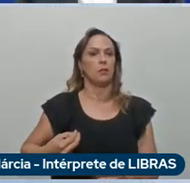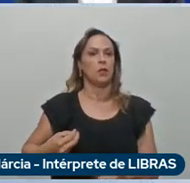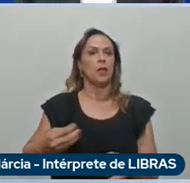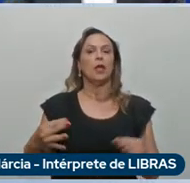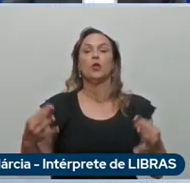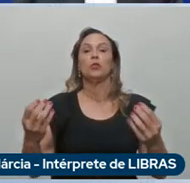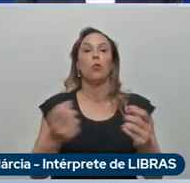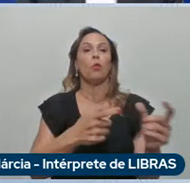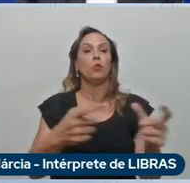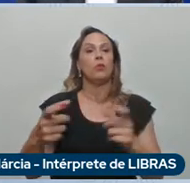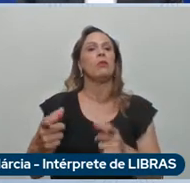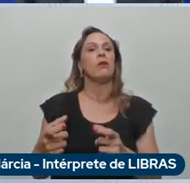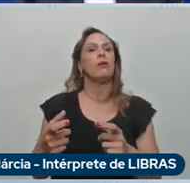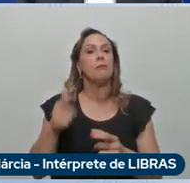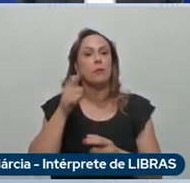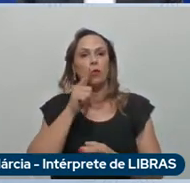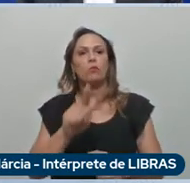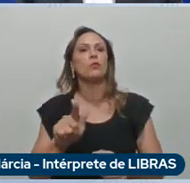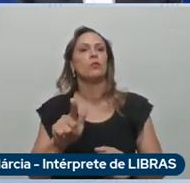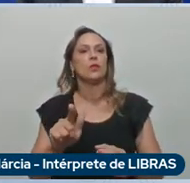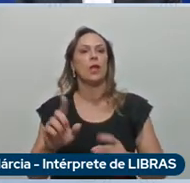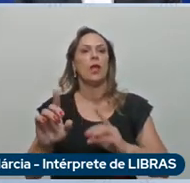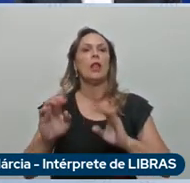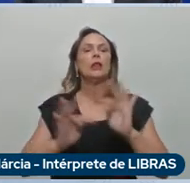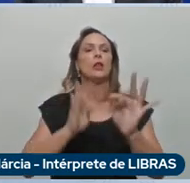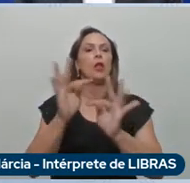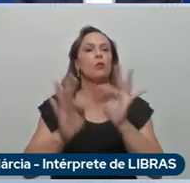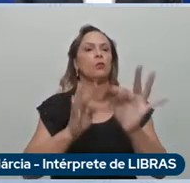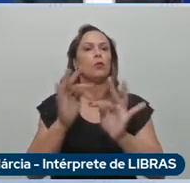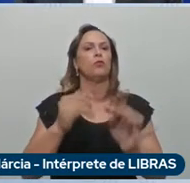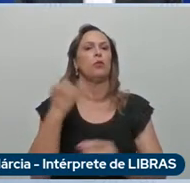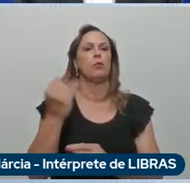democratizar essa tecnologia tão importante